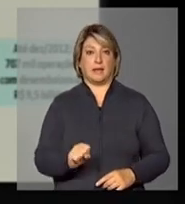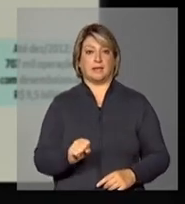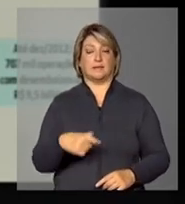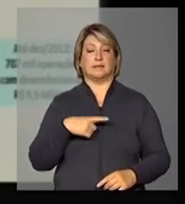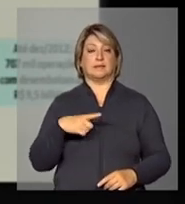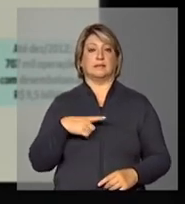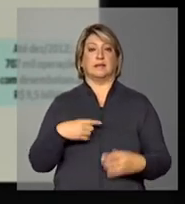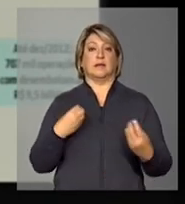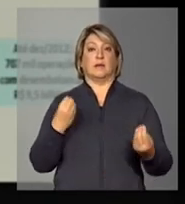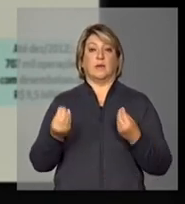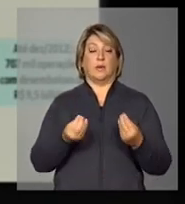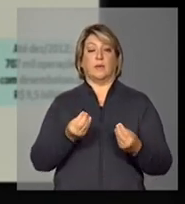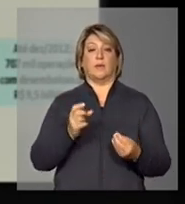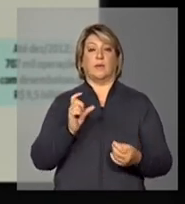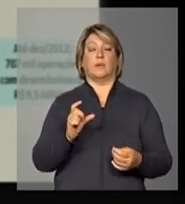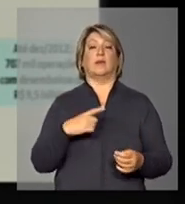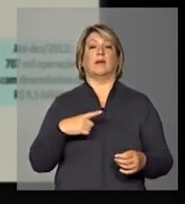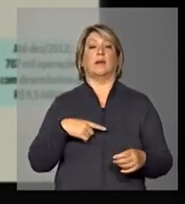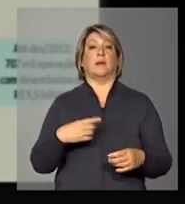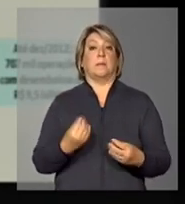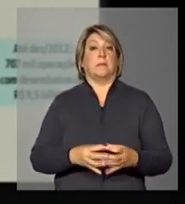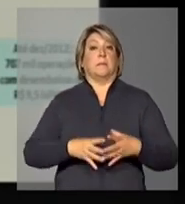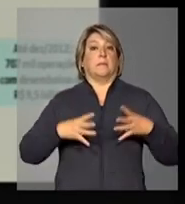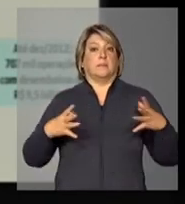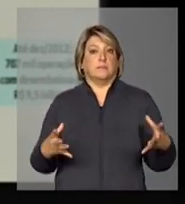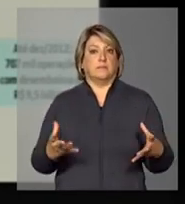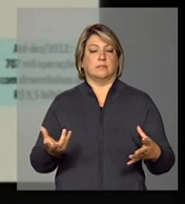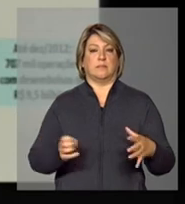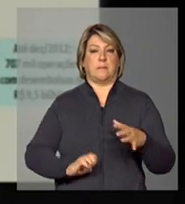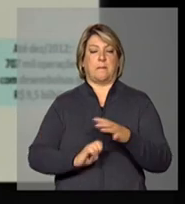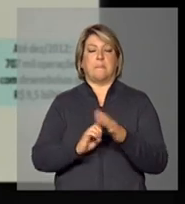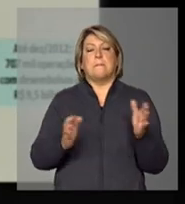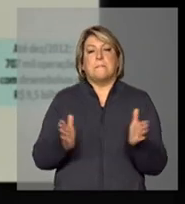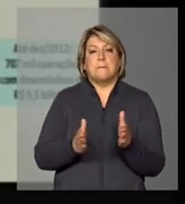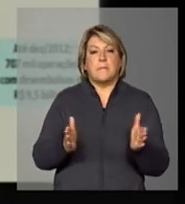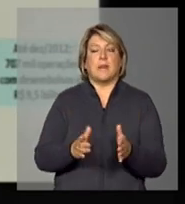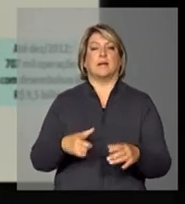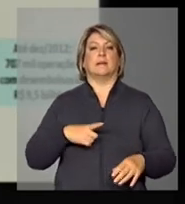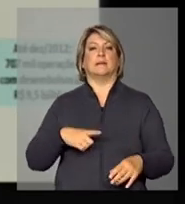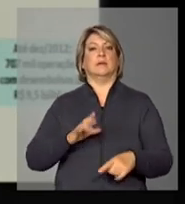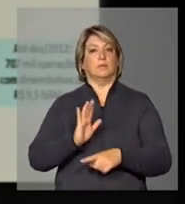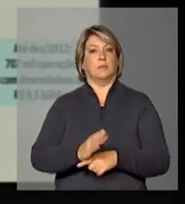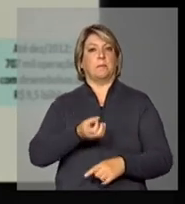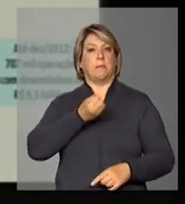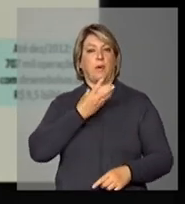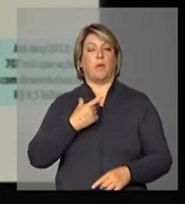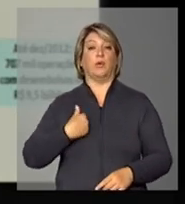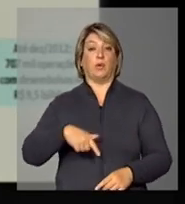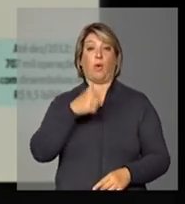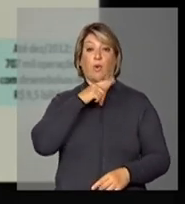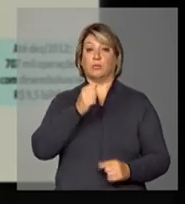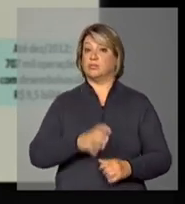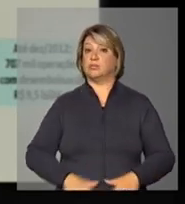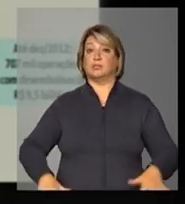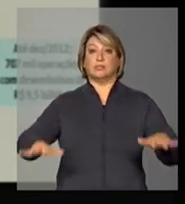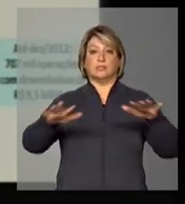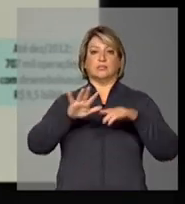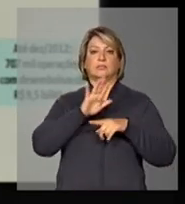grande instrumento para a pequena empresa hoje conseguimos chegar a um nível de cobertura